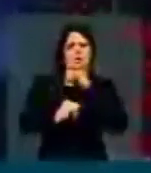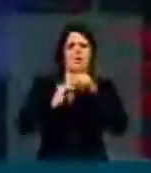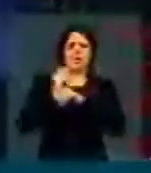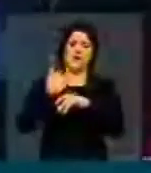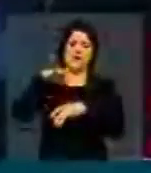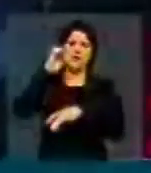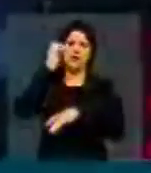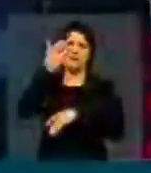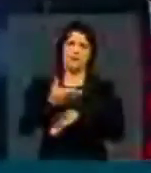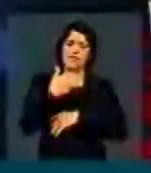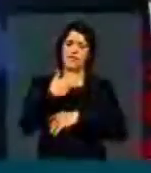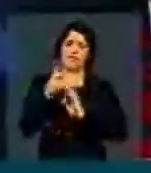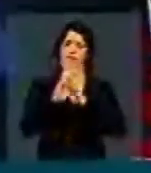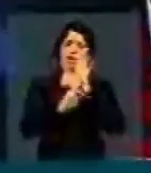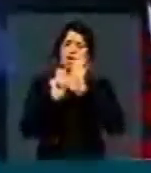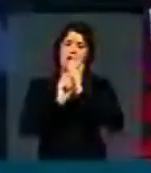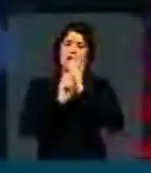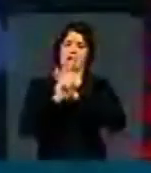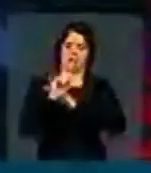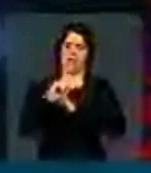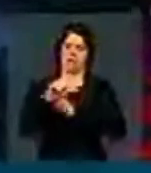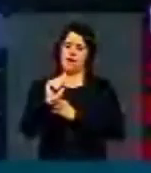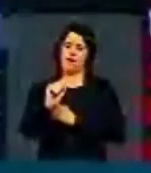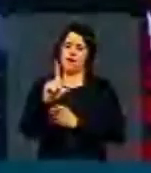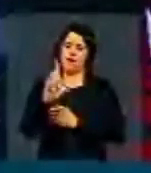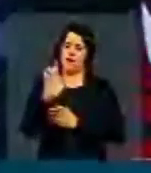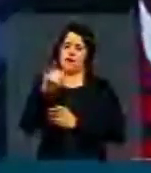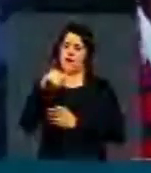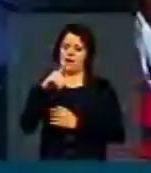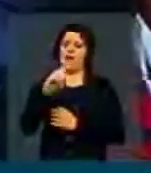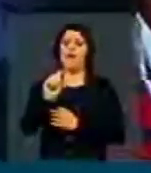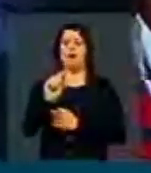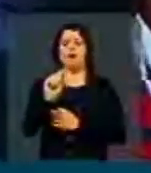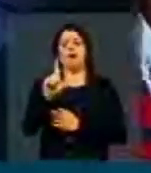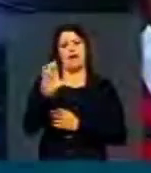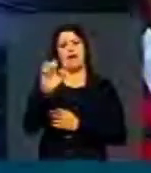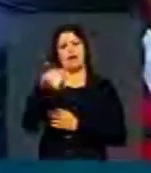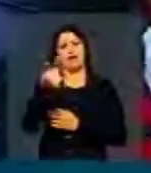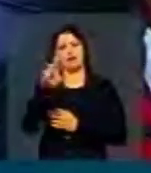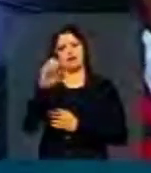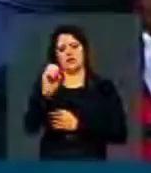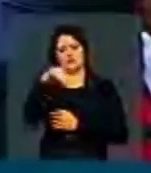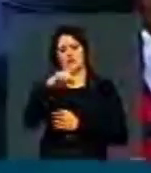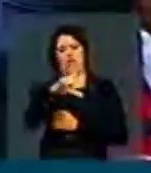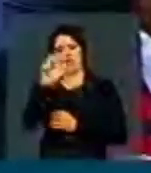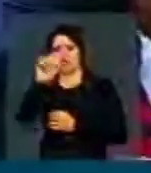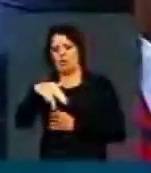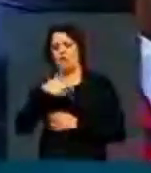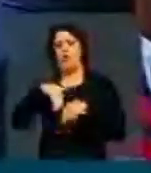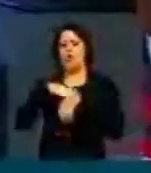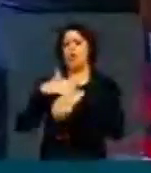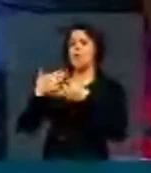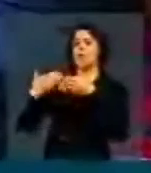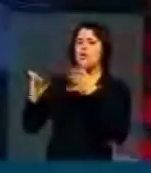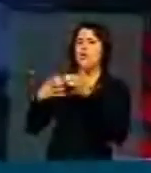do relator, Alessandro Molon, quais foram as negociações que acabaram de ter com a